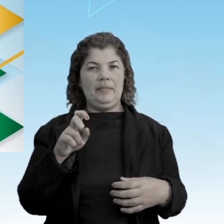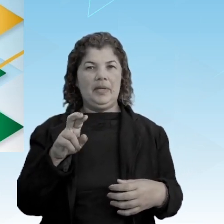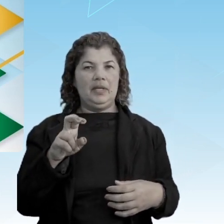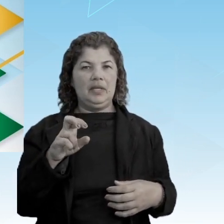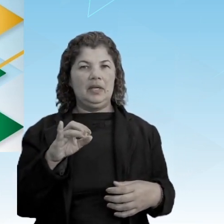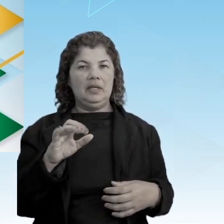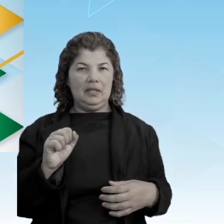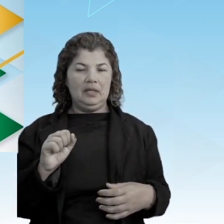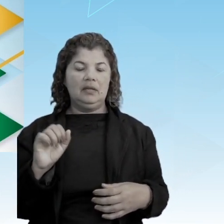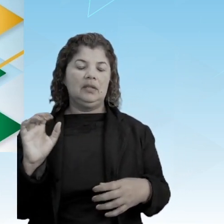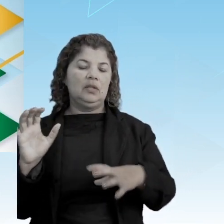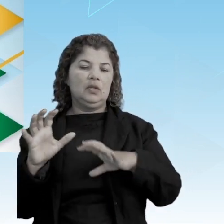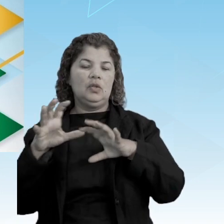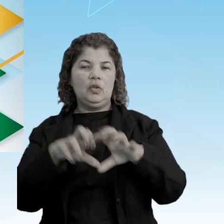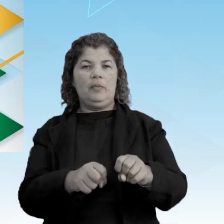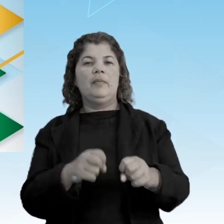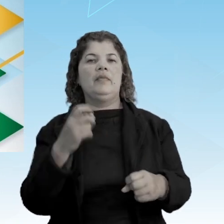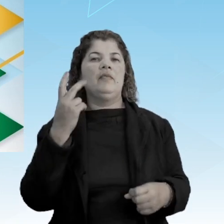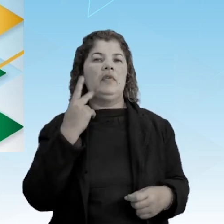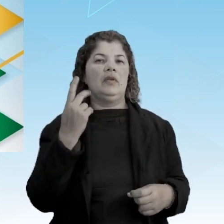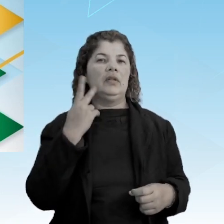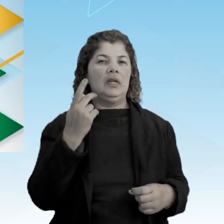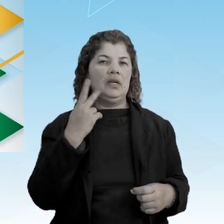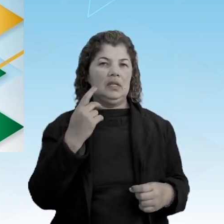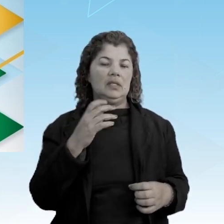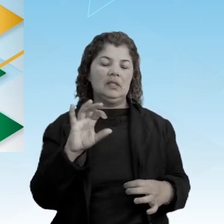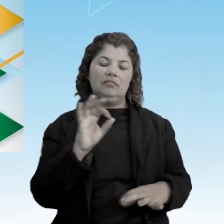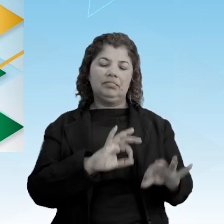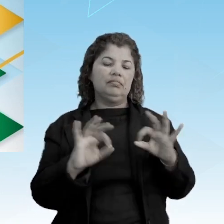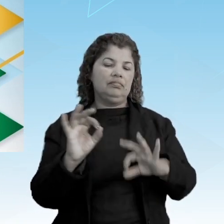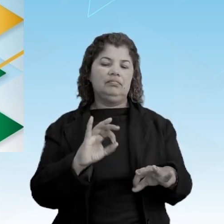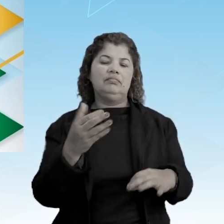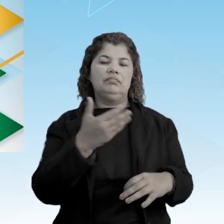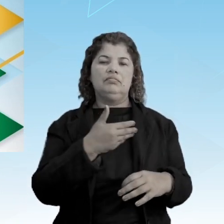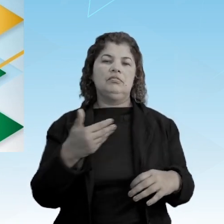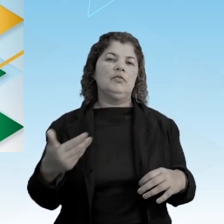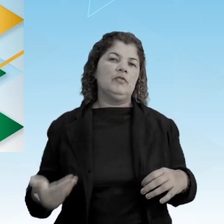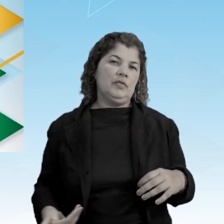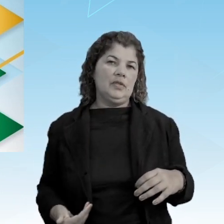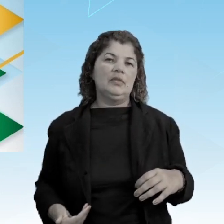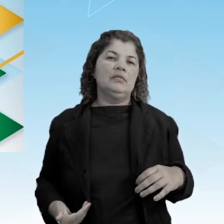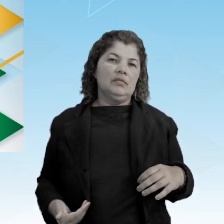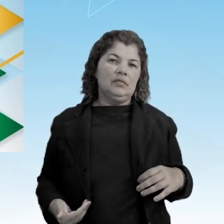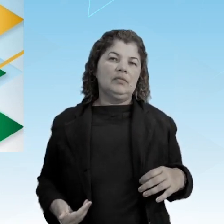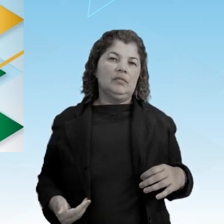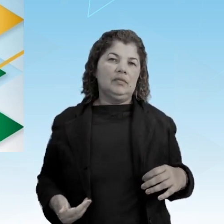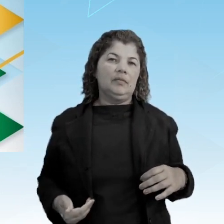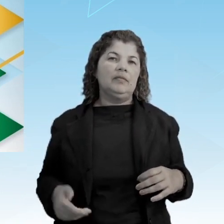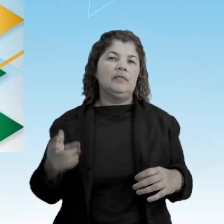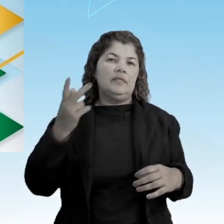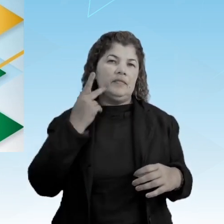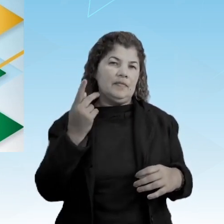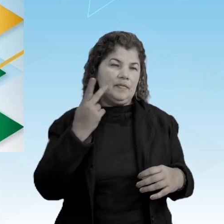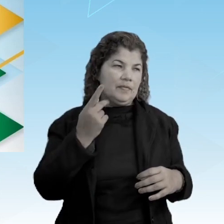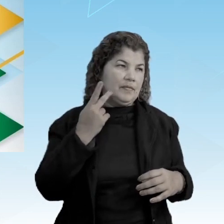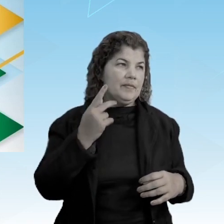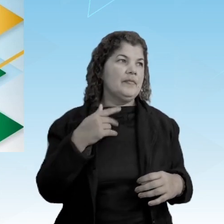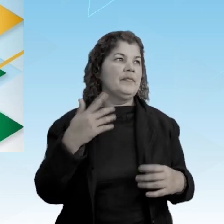tomaram Fortaleza e formaram o que? Um governo favorável da independência. Daí, Cearenses,